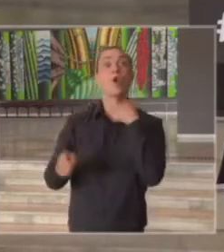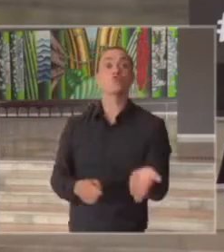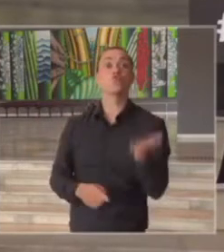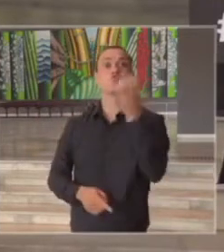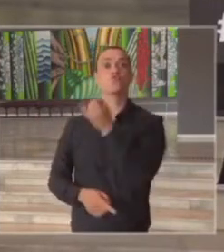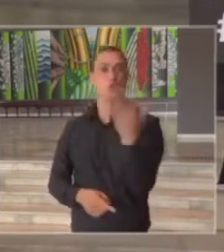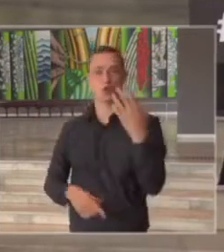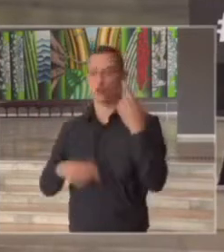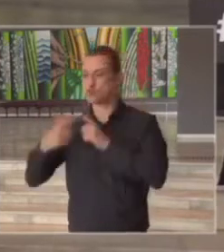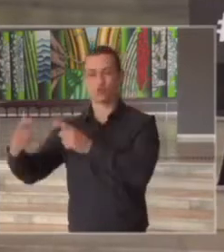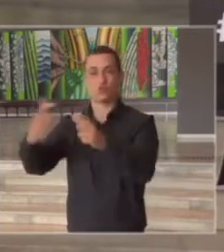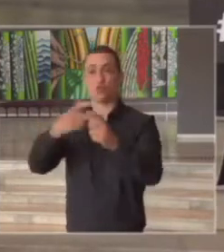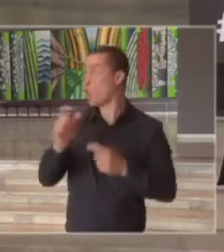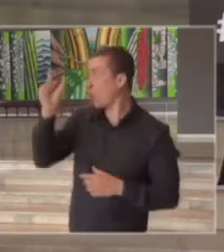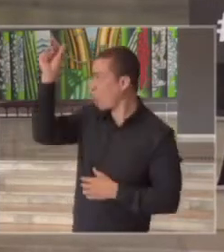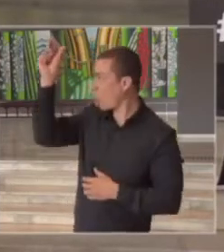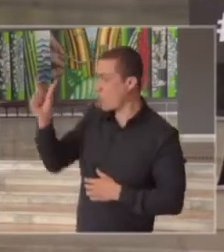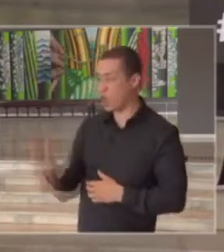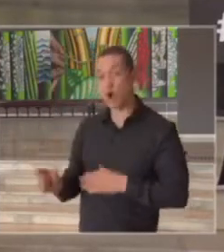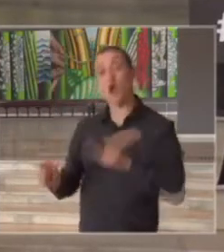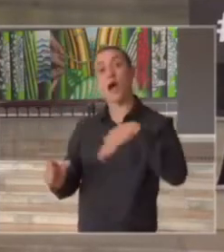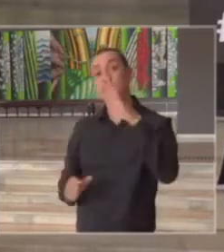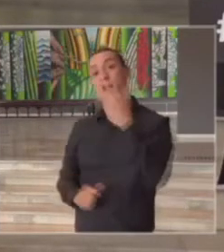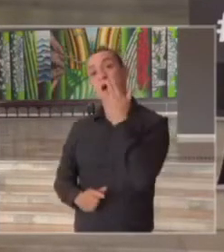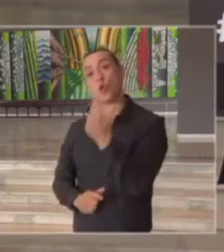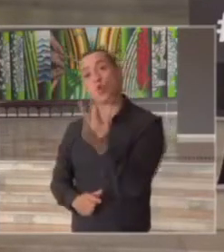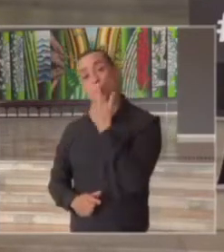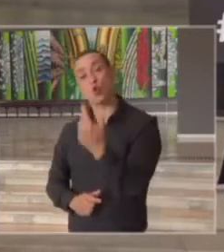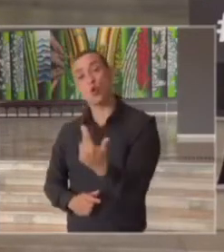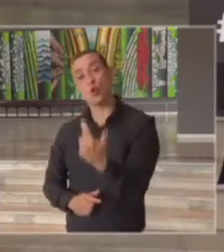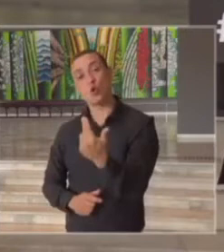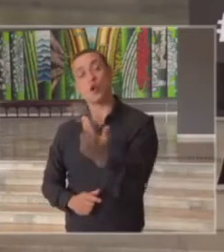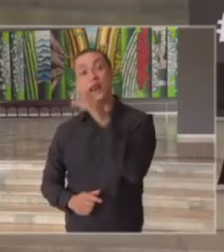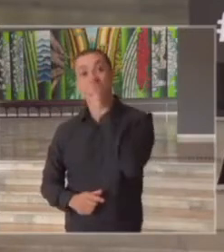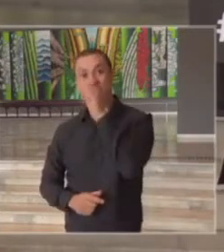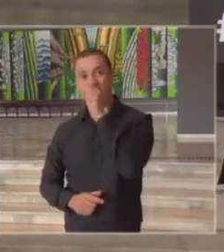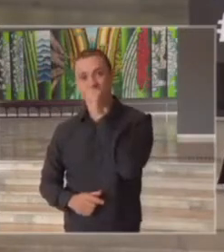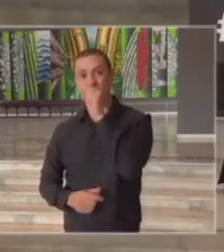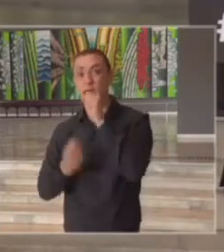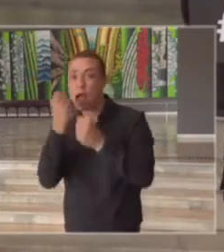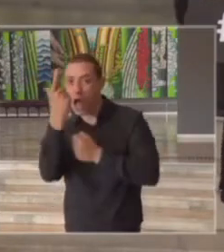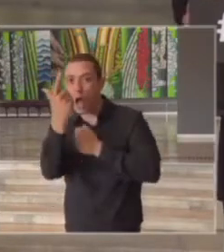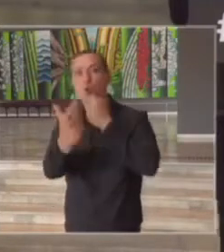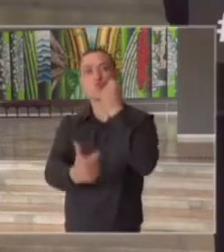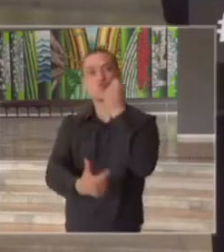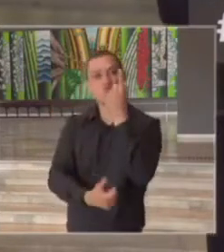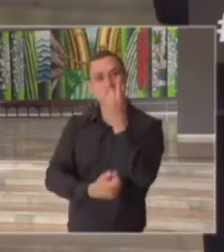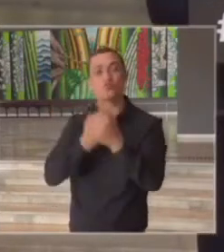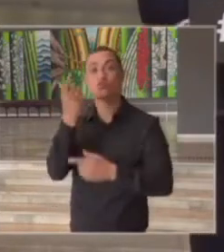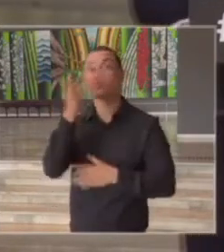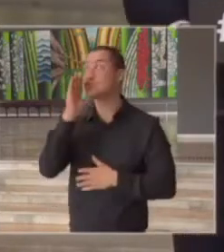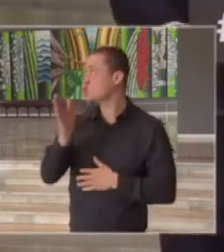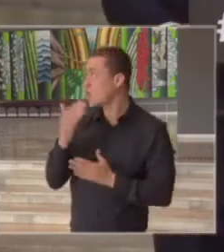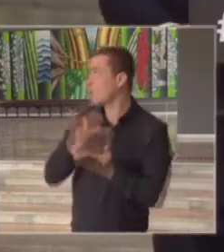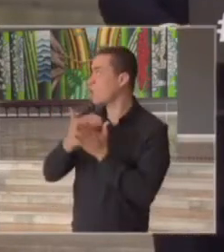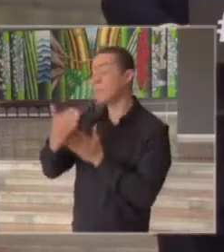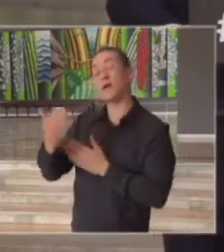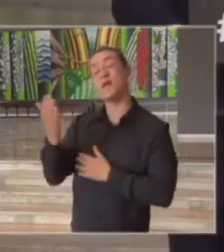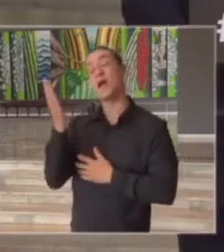parte das regiões do estado seguem ali na fase laranja mas algumas já mostrando uma